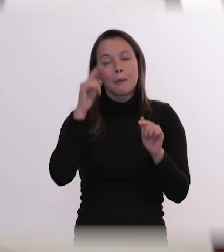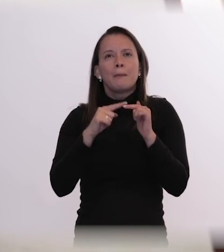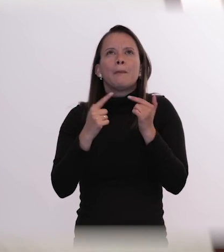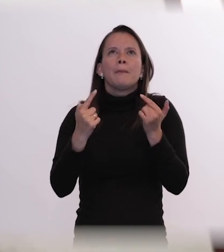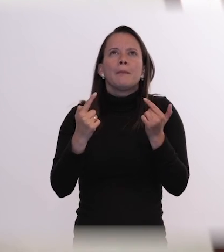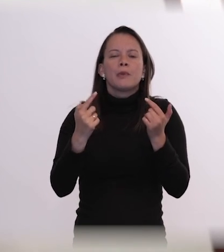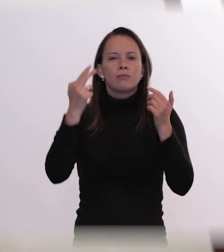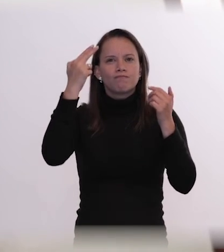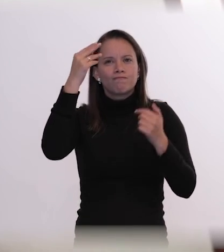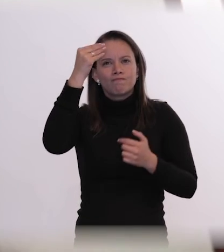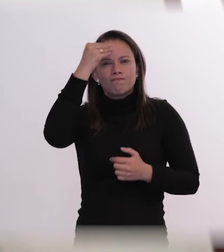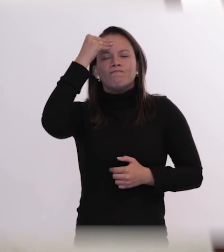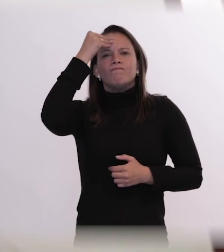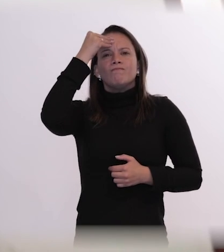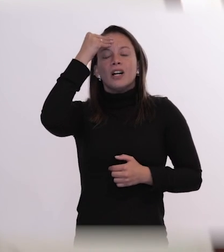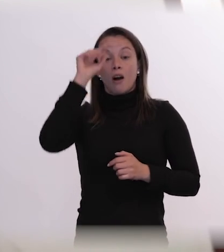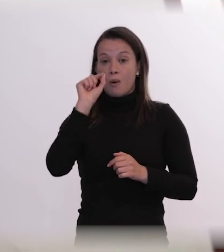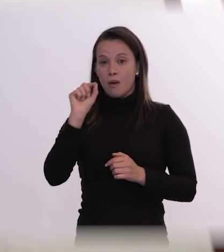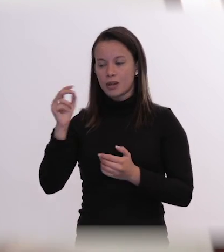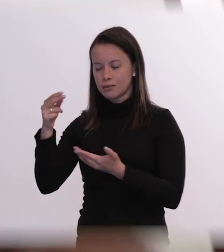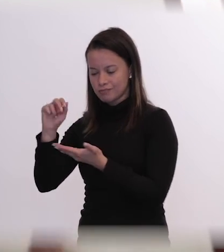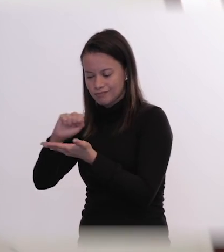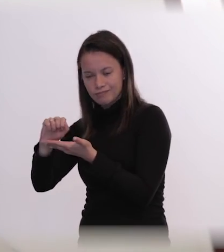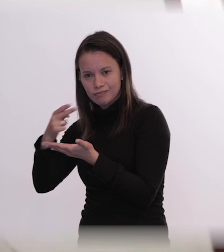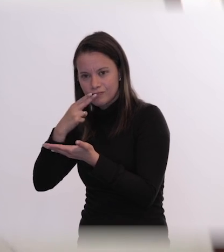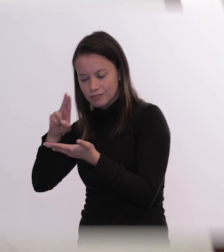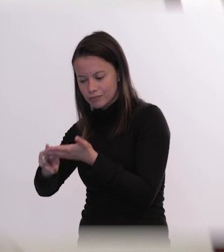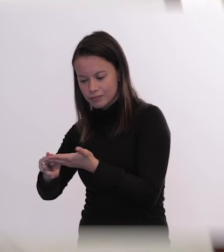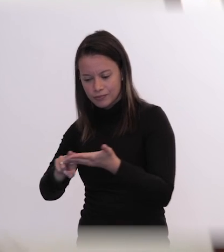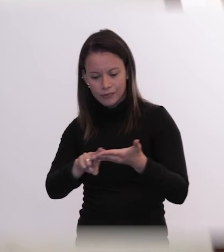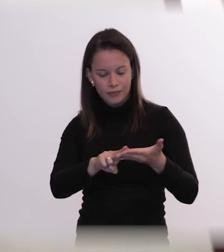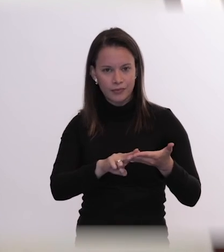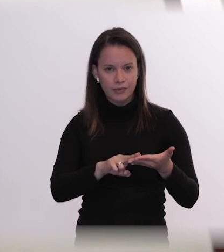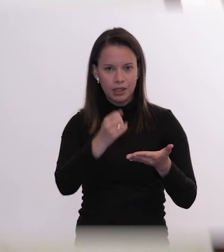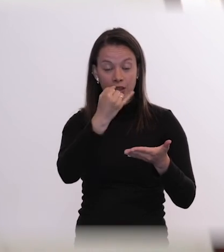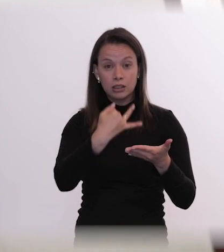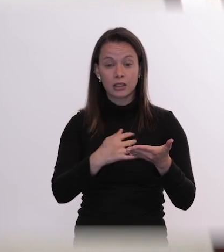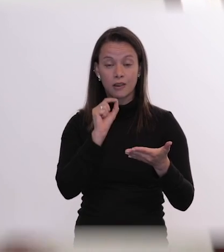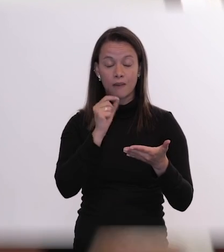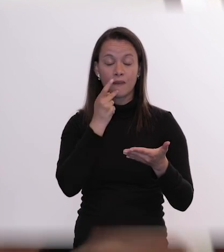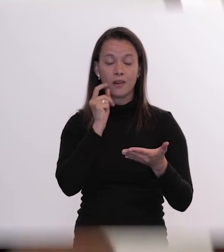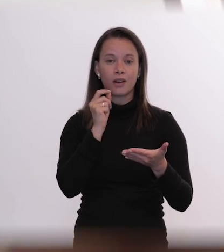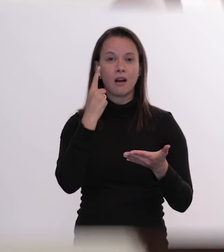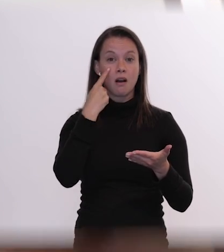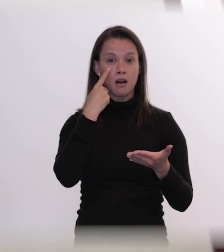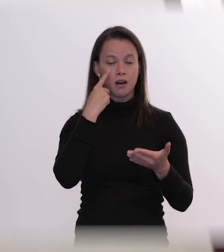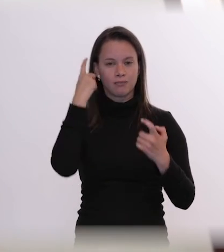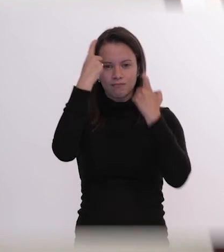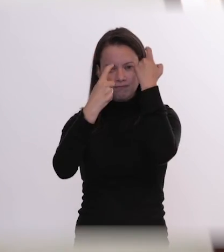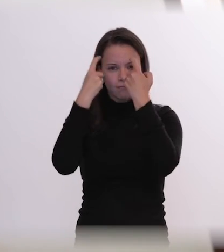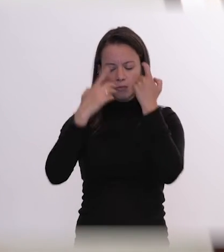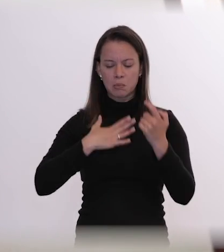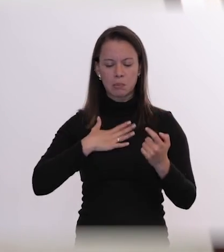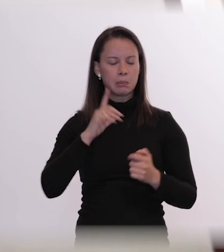marcada na carta dele quando ele se despede e disse olha então se preocupem comigo sigam